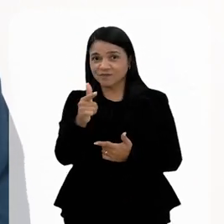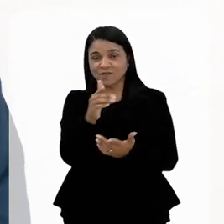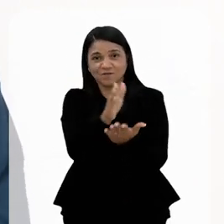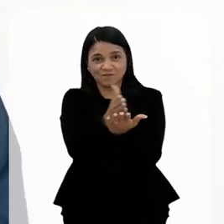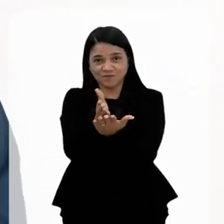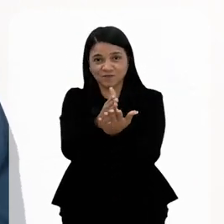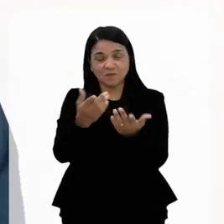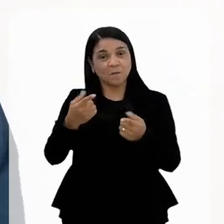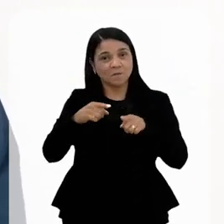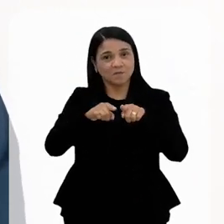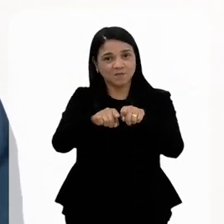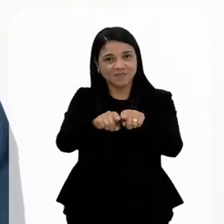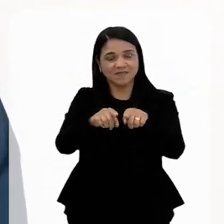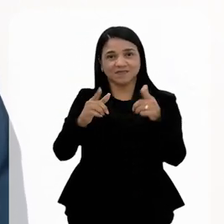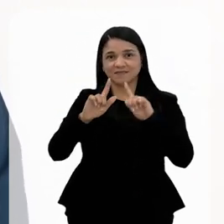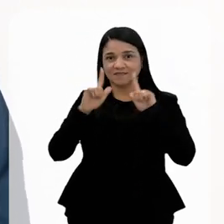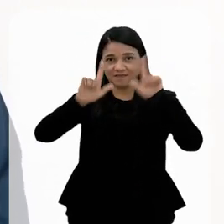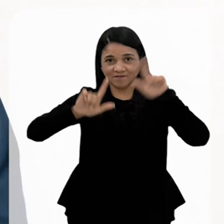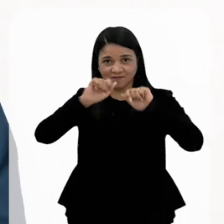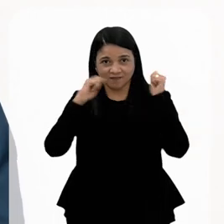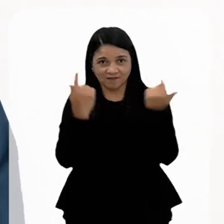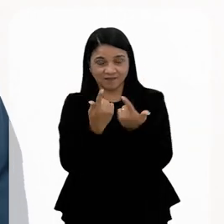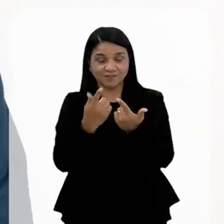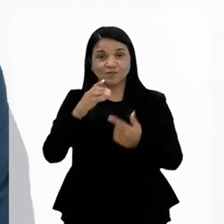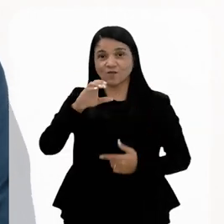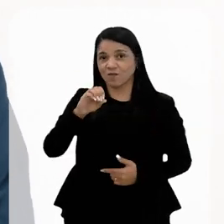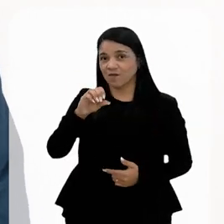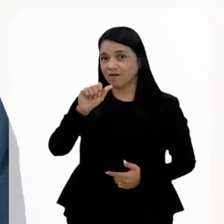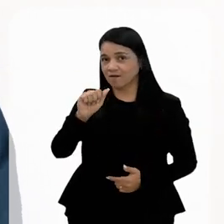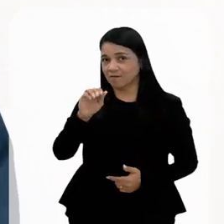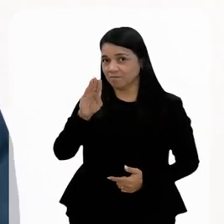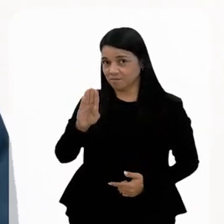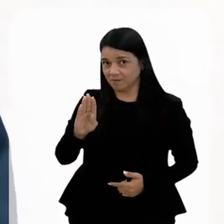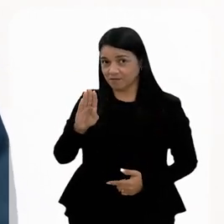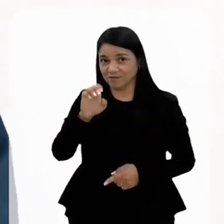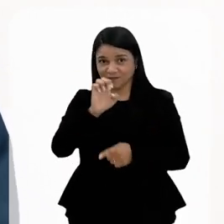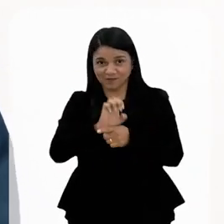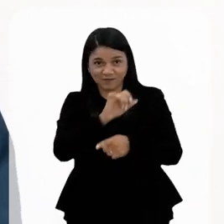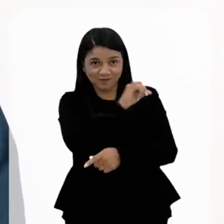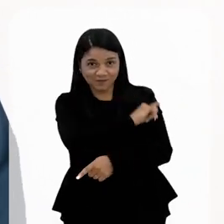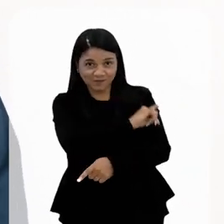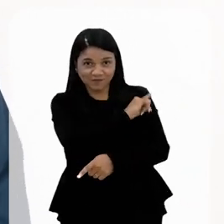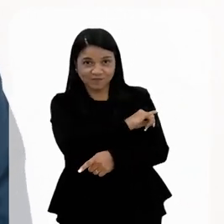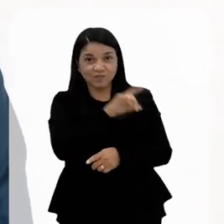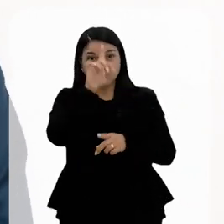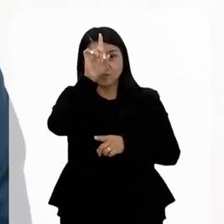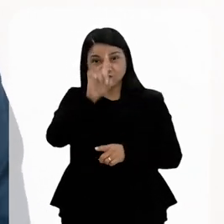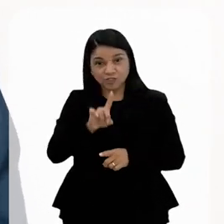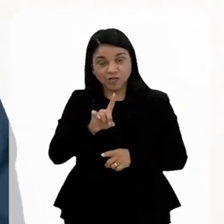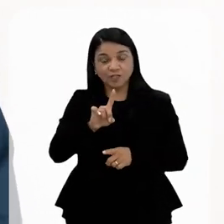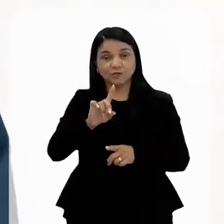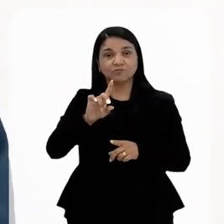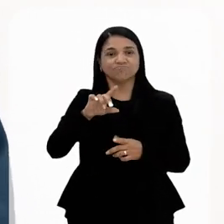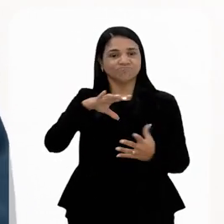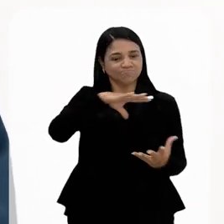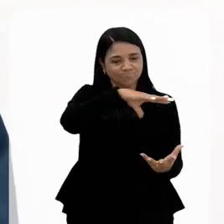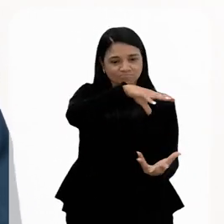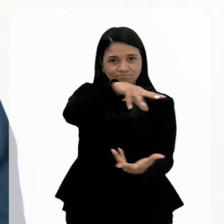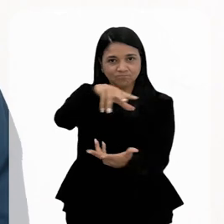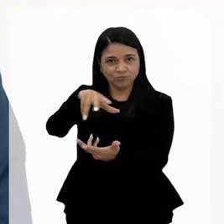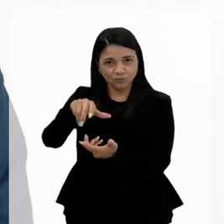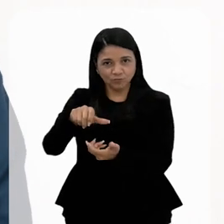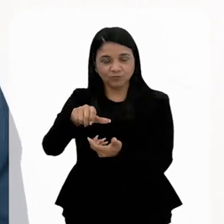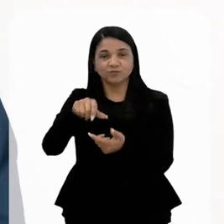da TV Alerj com a Ordem dos Advogados do Brasil, do Rio de Janeiro, propriamente com a Comissão de Direito Internacional. Você